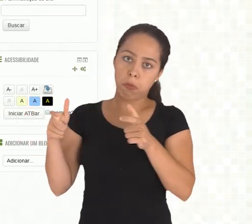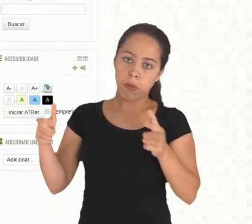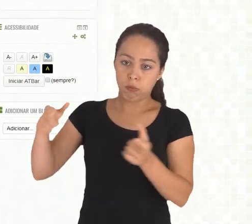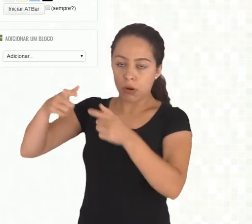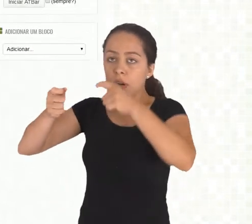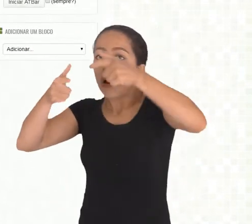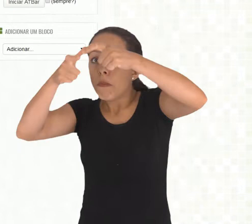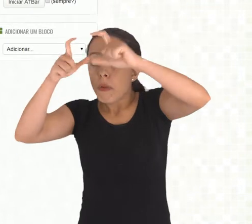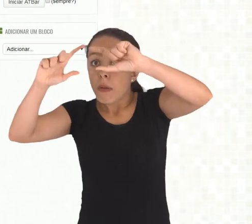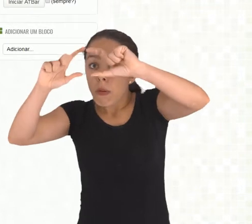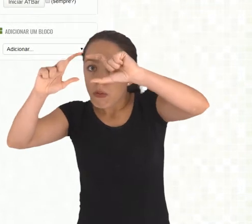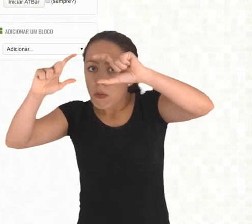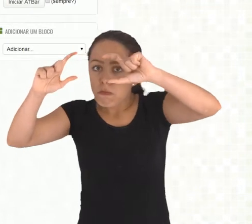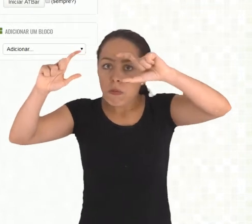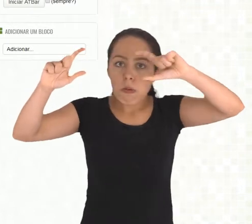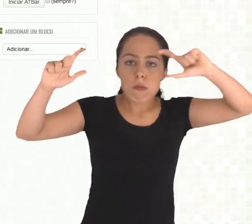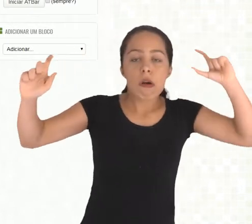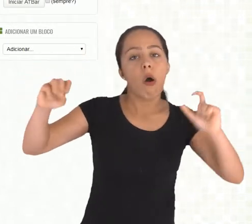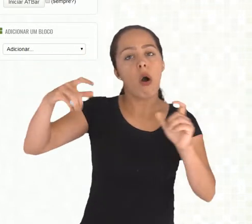quantidade de escolhas.